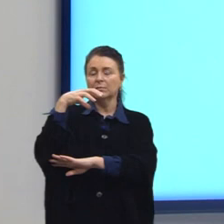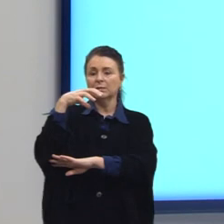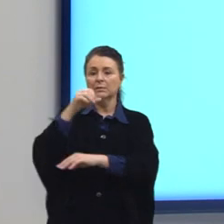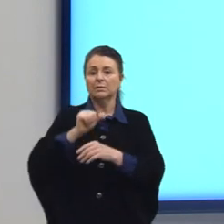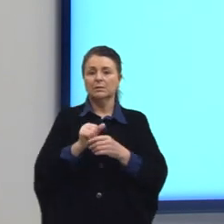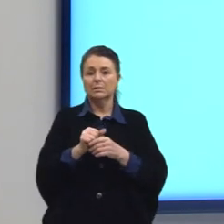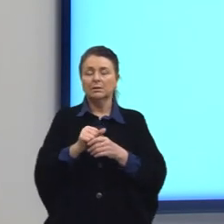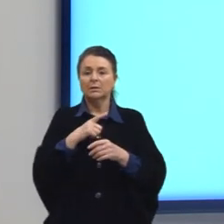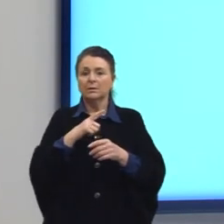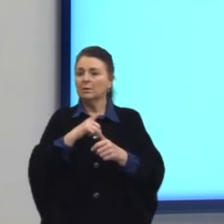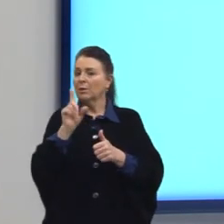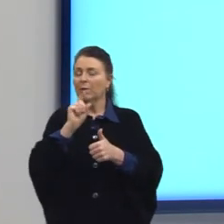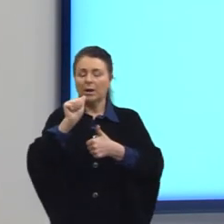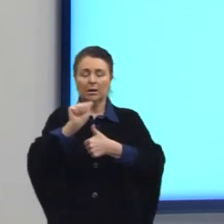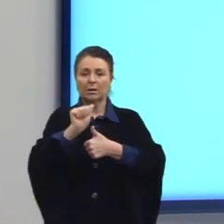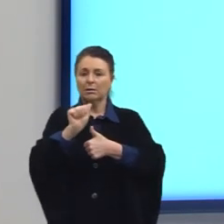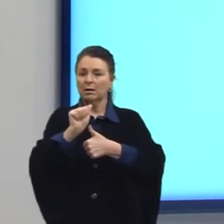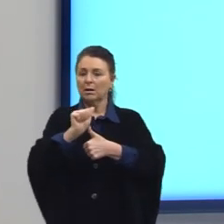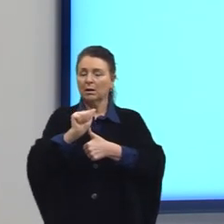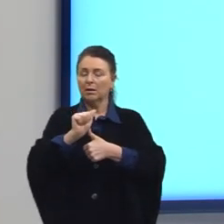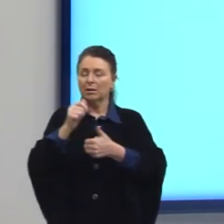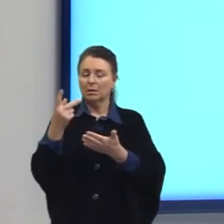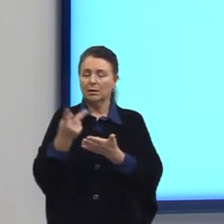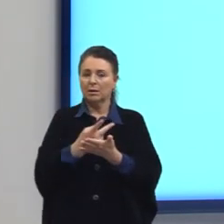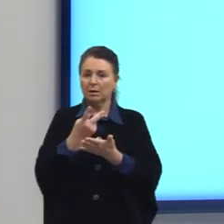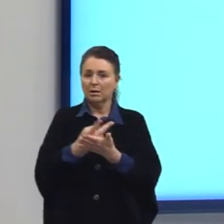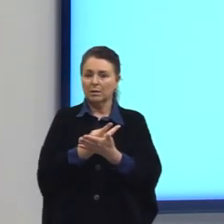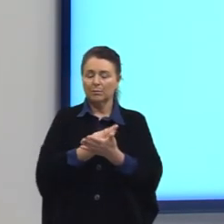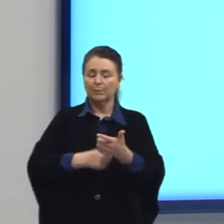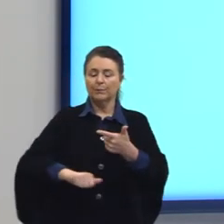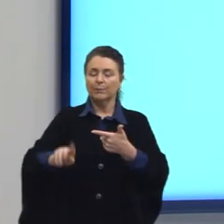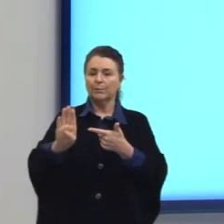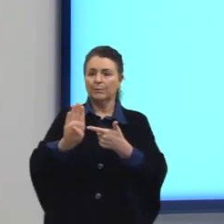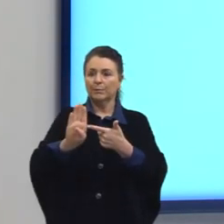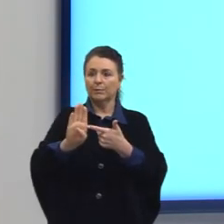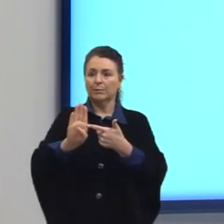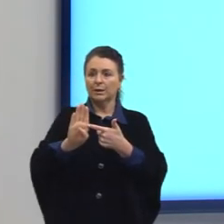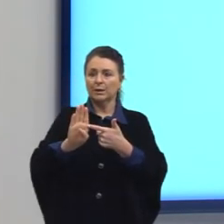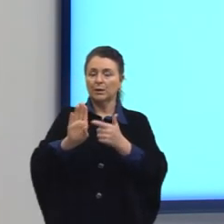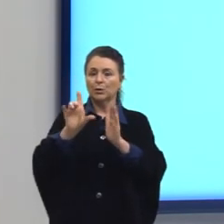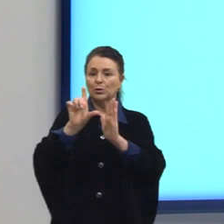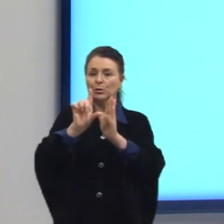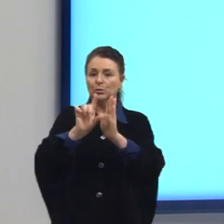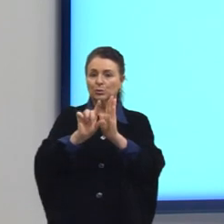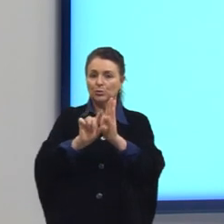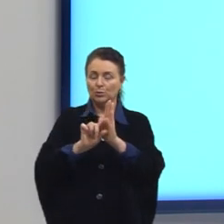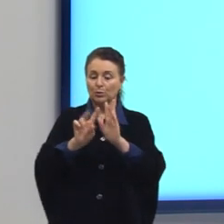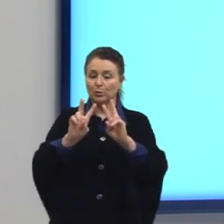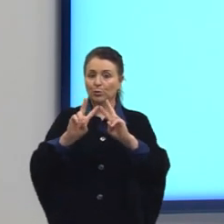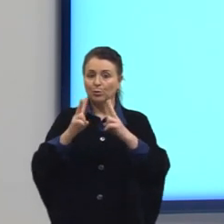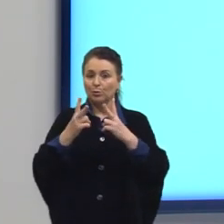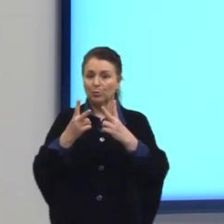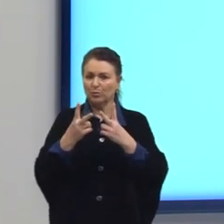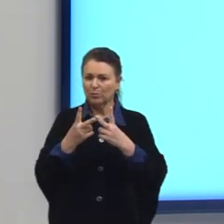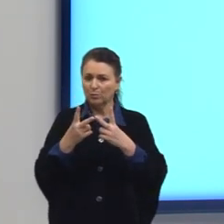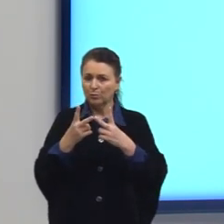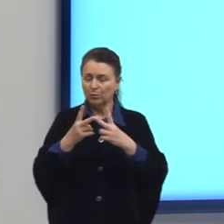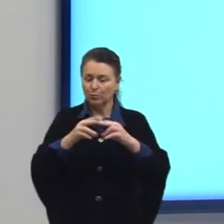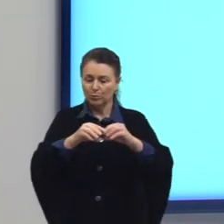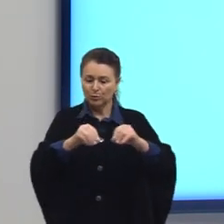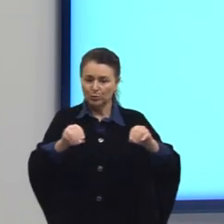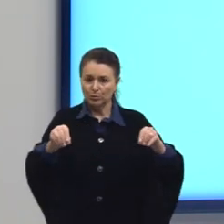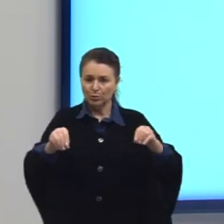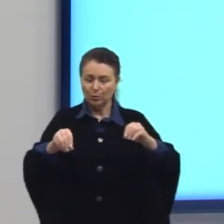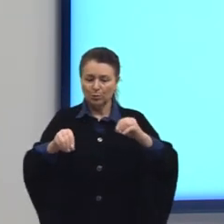na letra A. Letra A é incorreta. Letra B. Diminui o volume de solos ocupados por